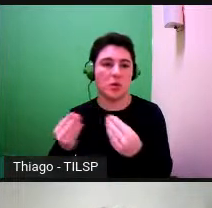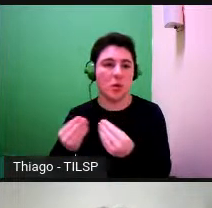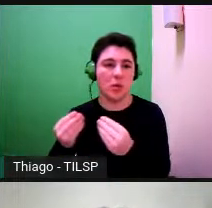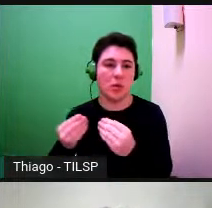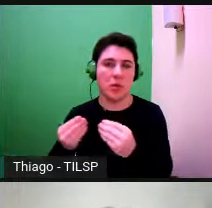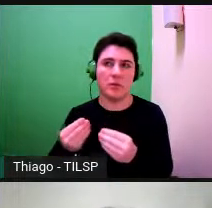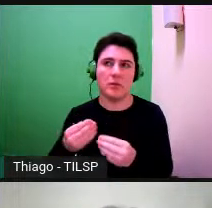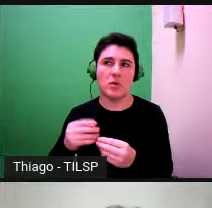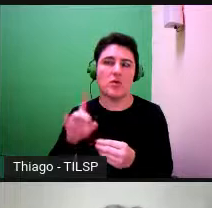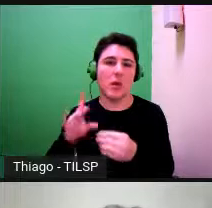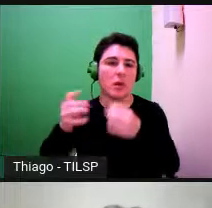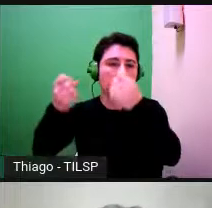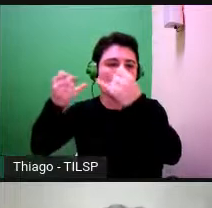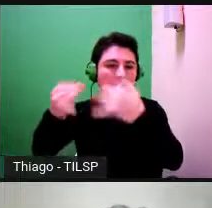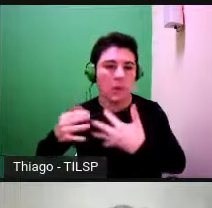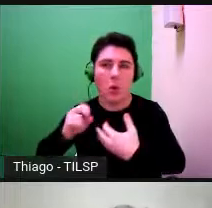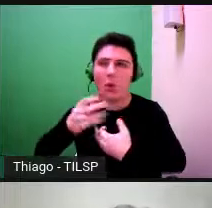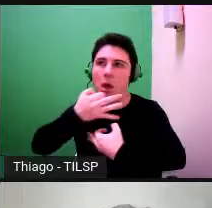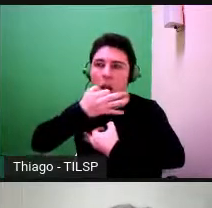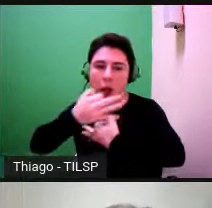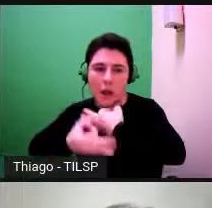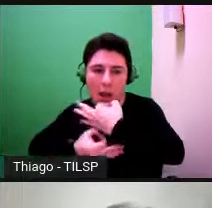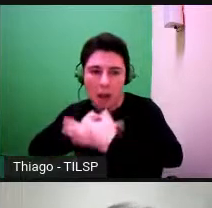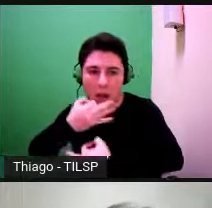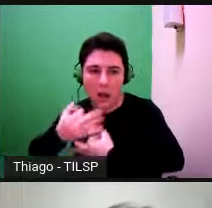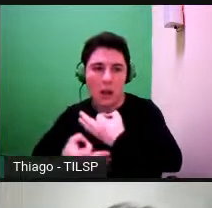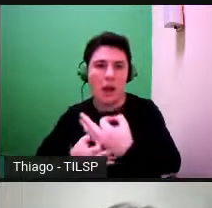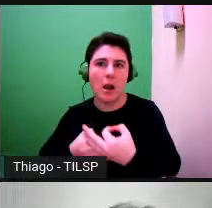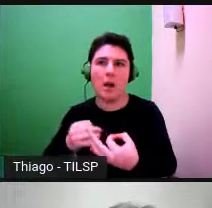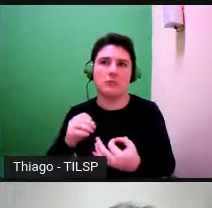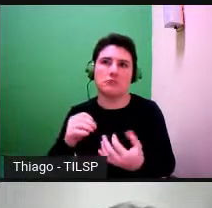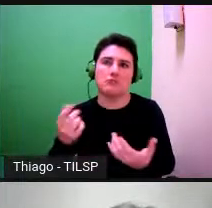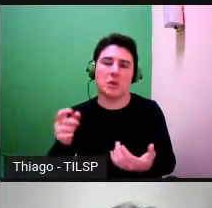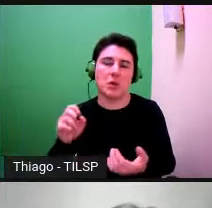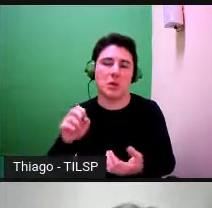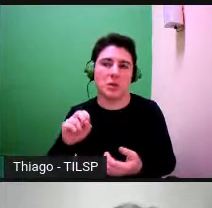explicativo ou comentativo ou de problematização